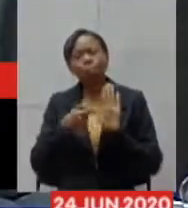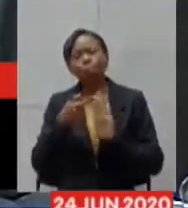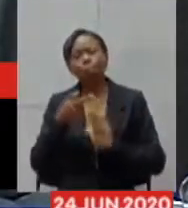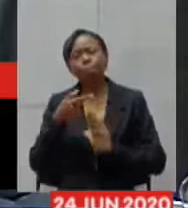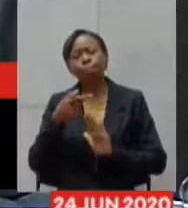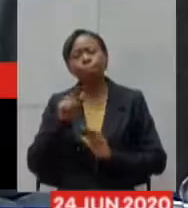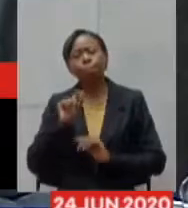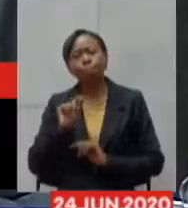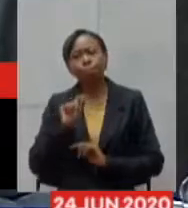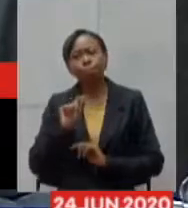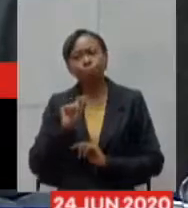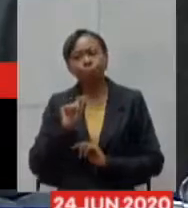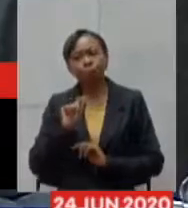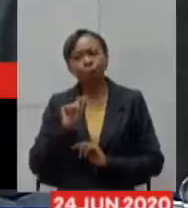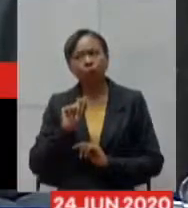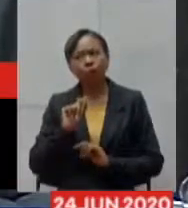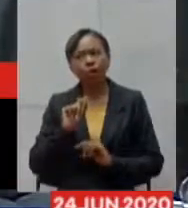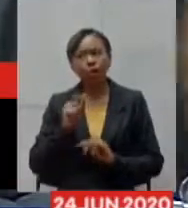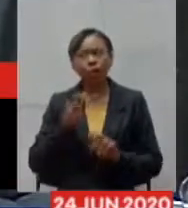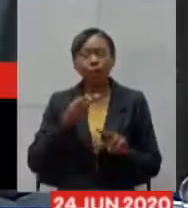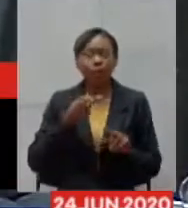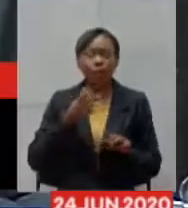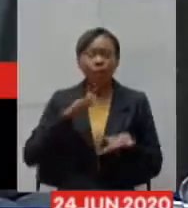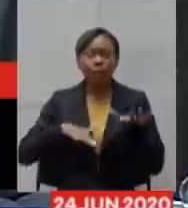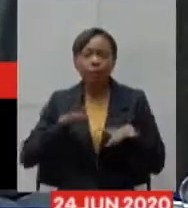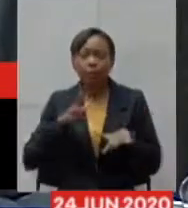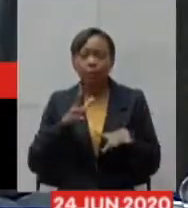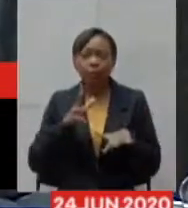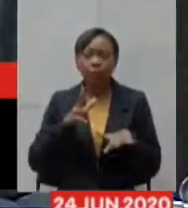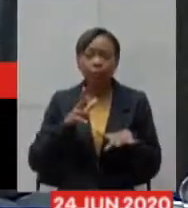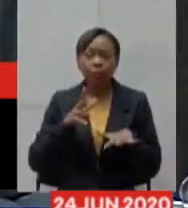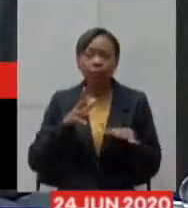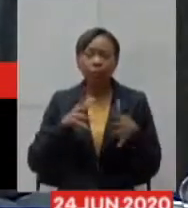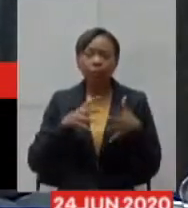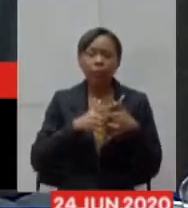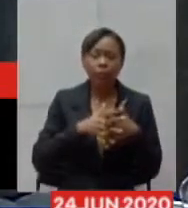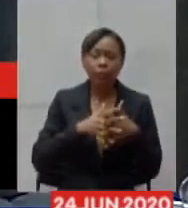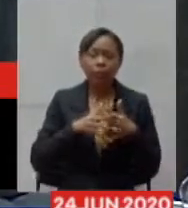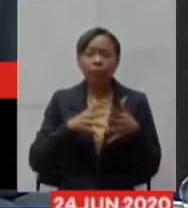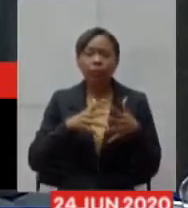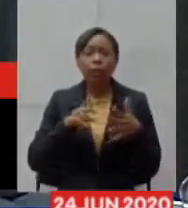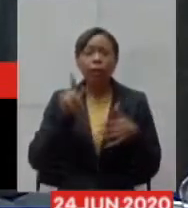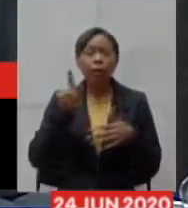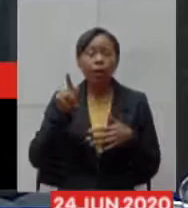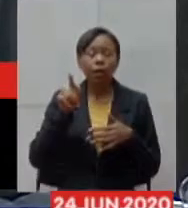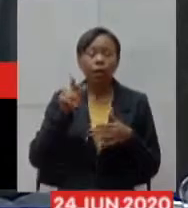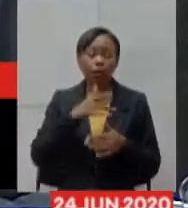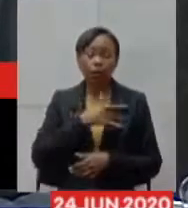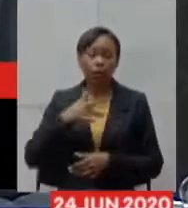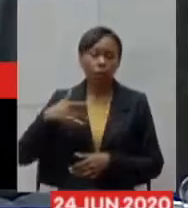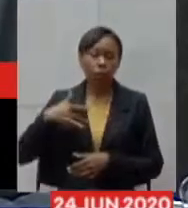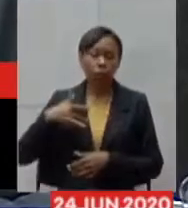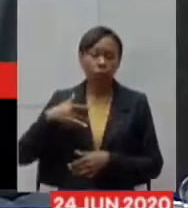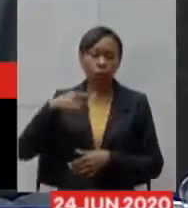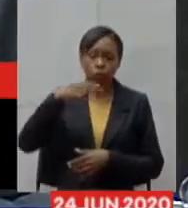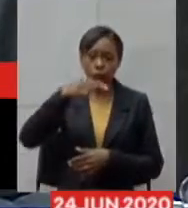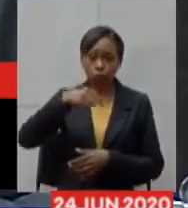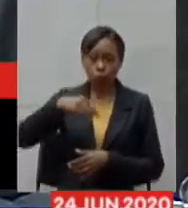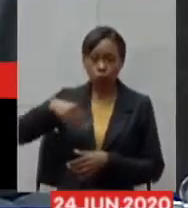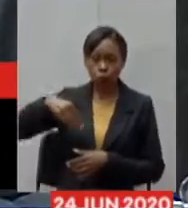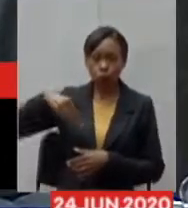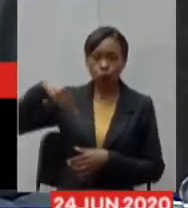Agarrade Patos faz parte na saúde do Noroeste de Minas que é a nossa macro região de saúde e nessa macro